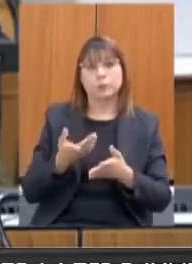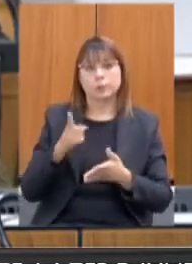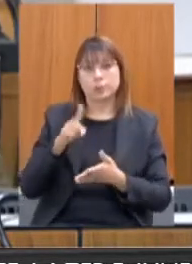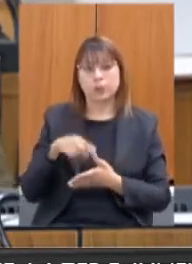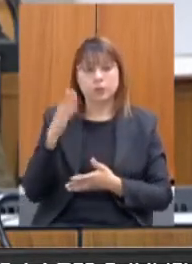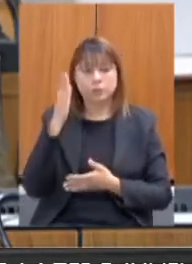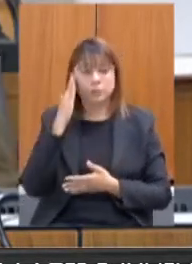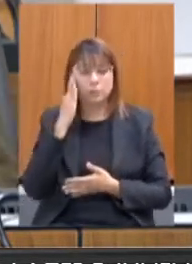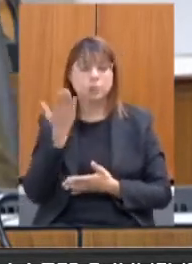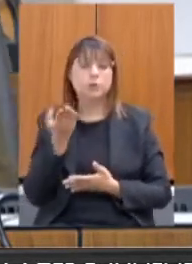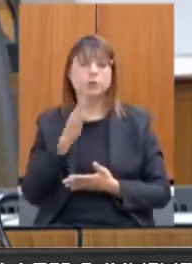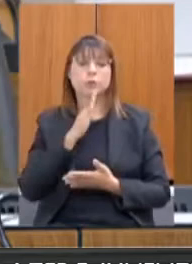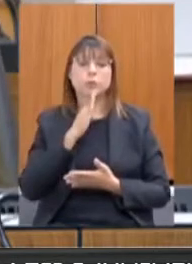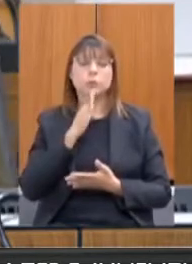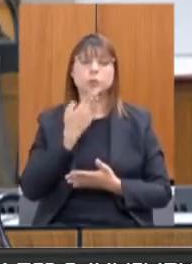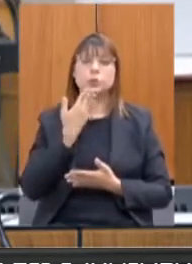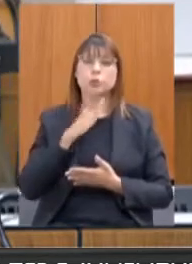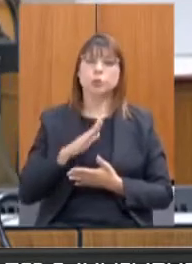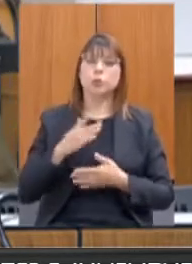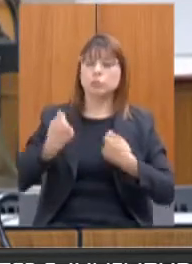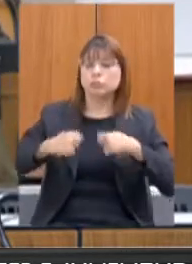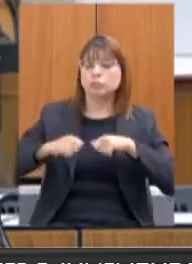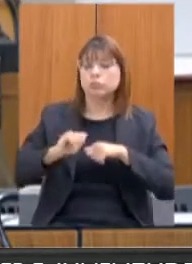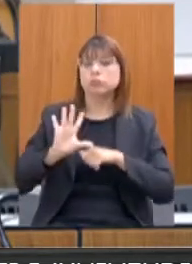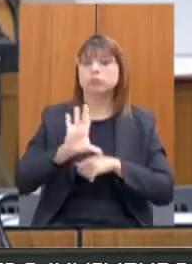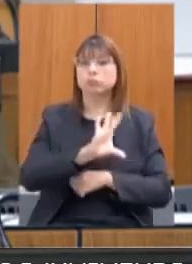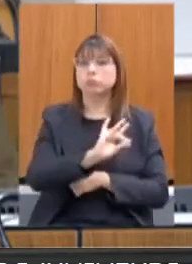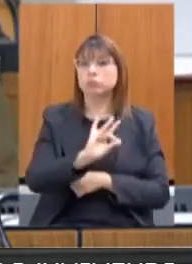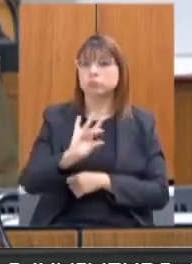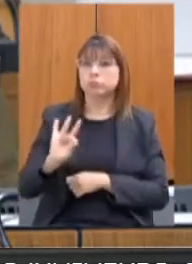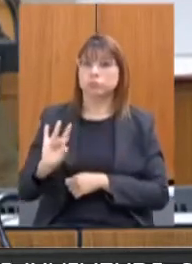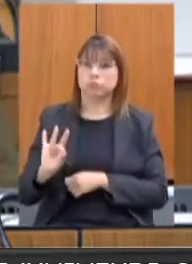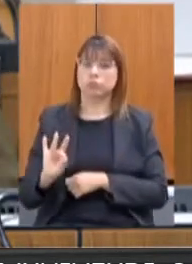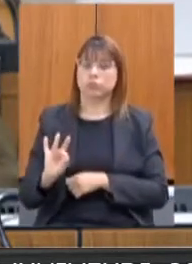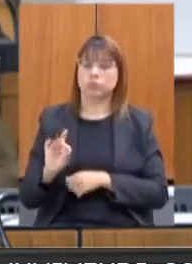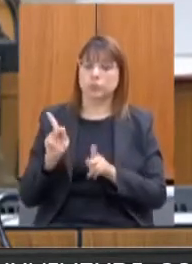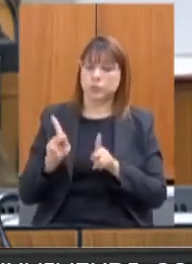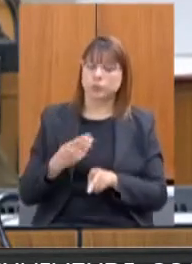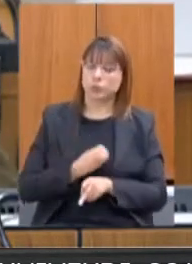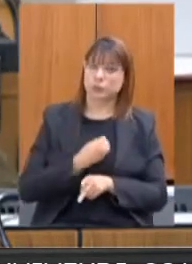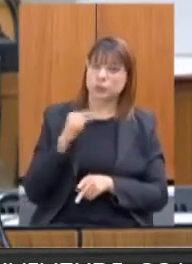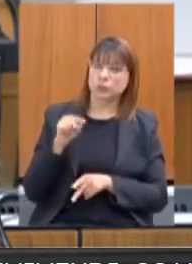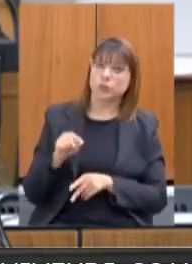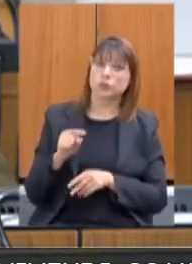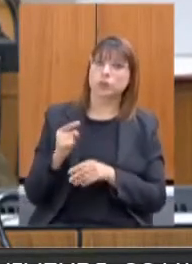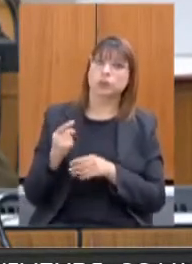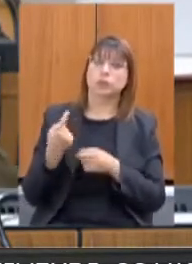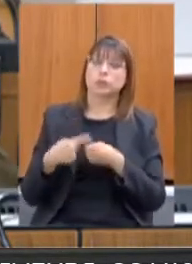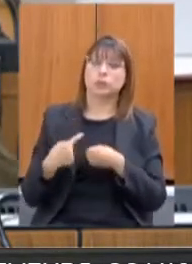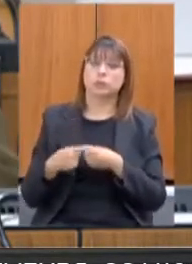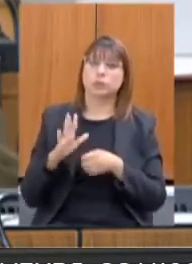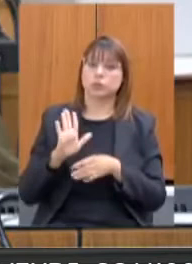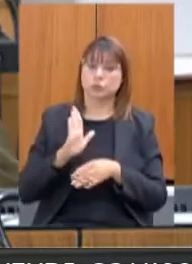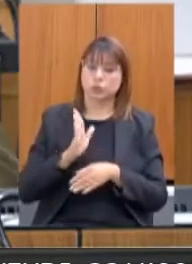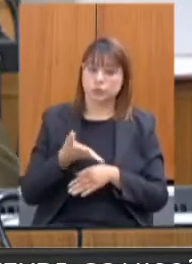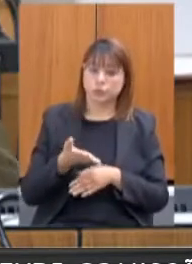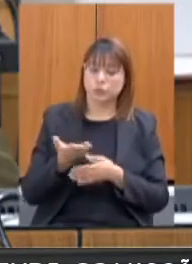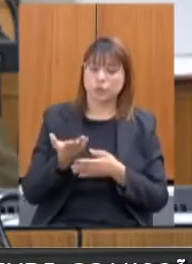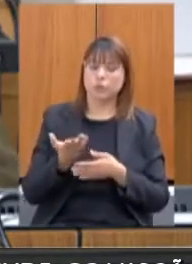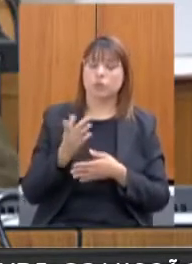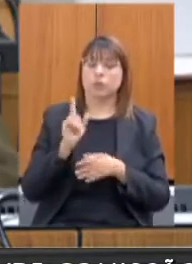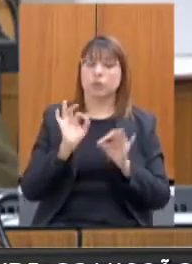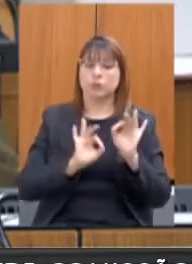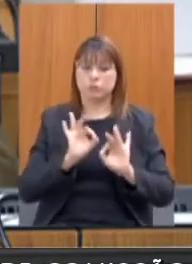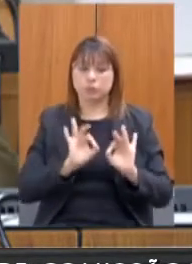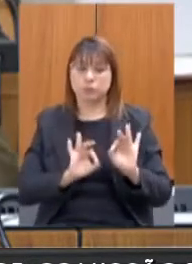necessidades daquele território para aquelas pessoas vulneráveis. Então, nós já fizemos o mapa falado de 16